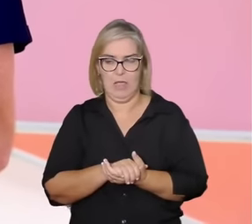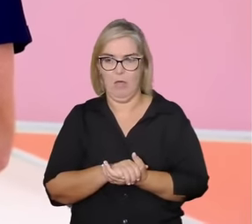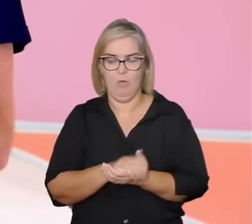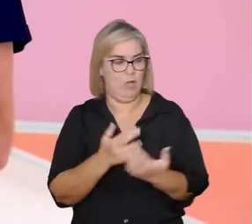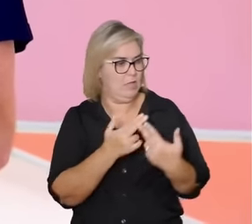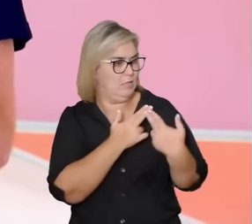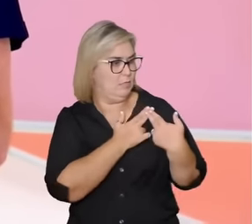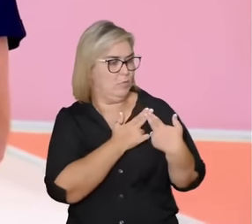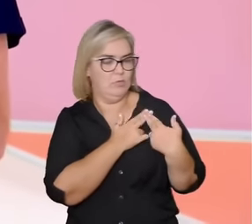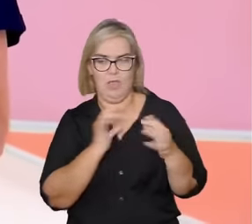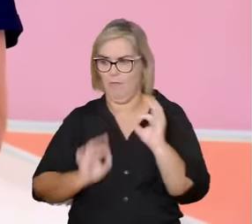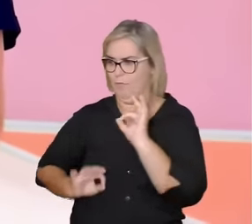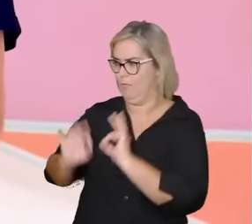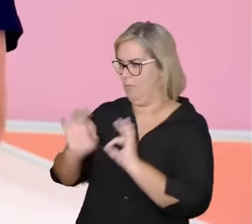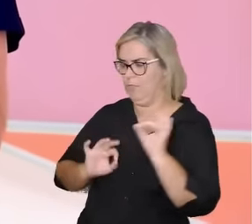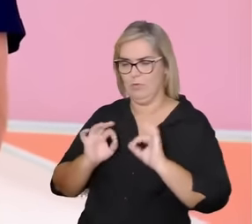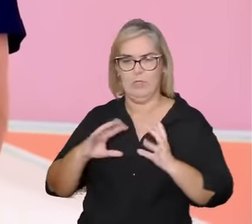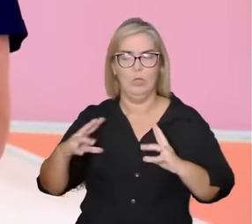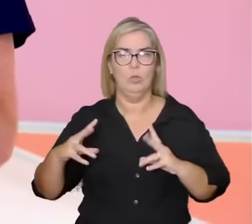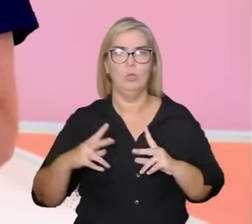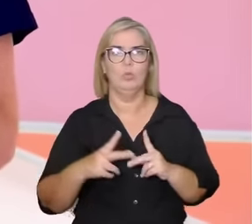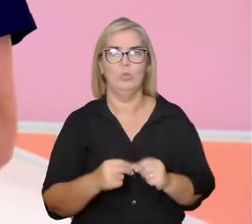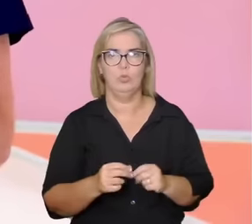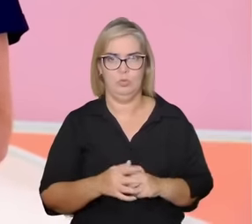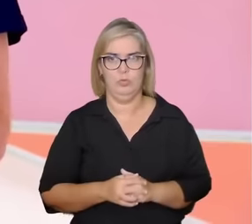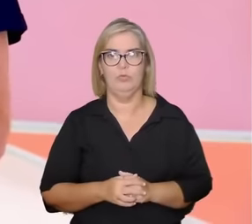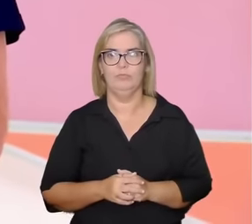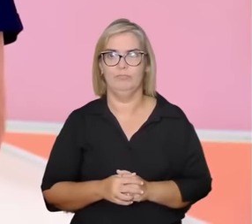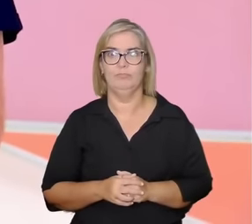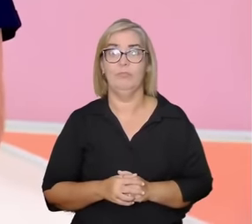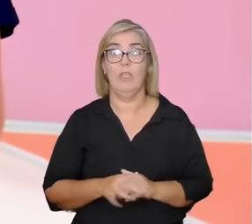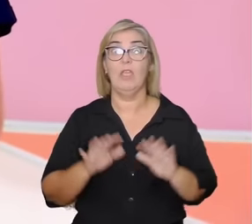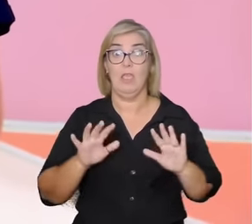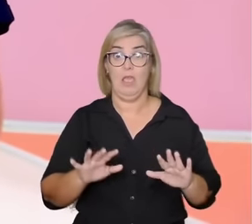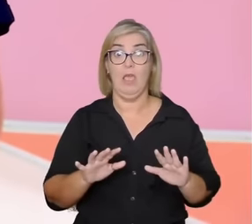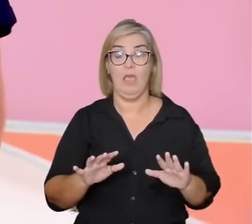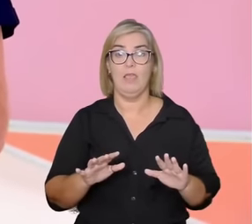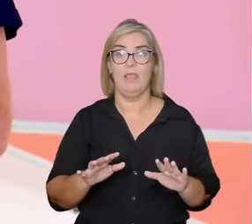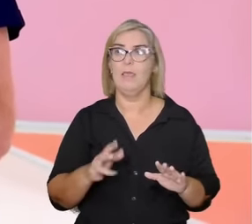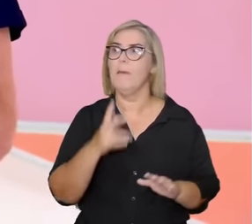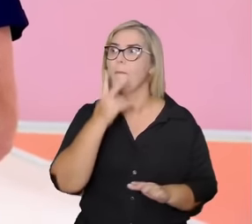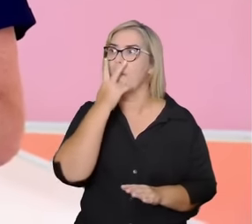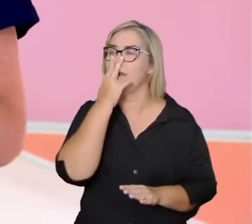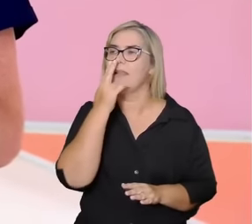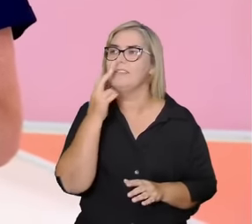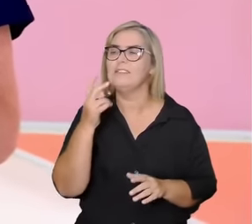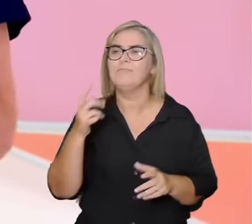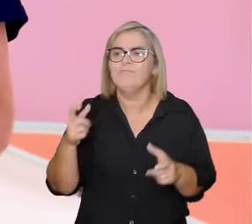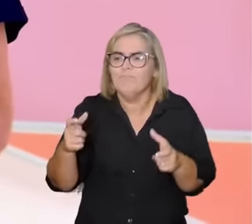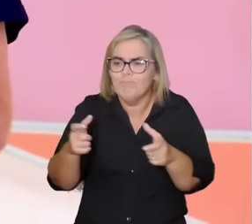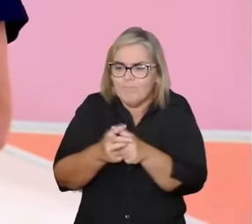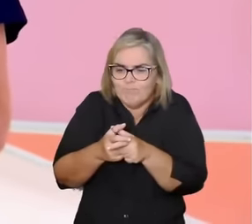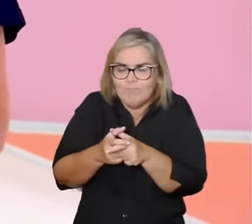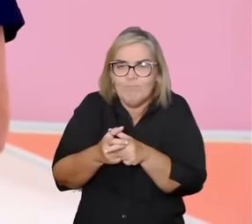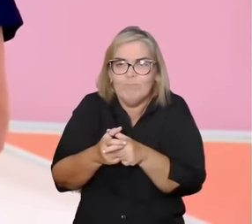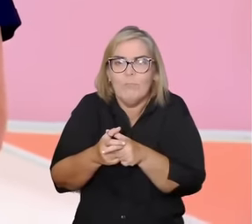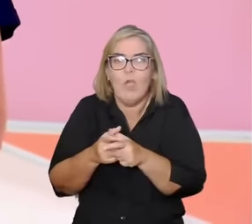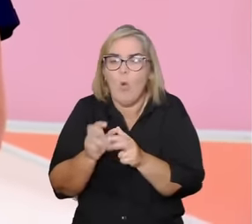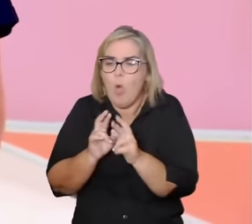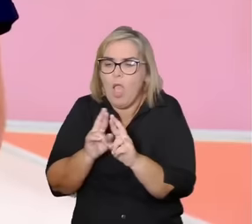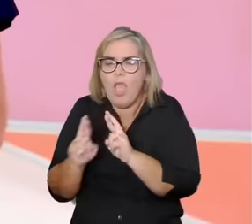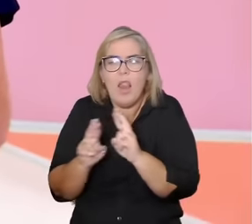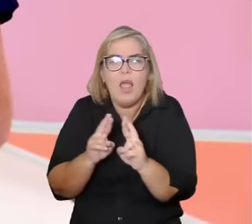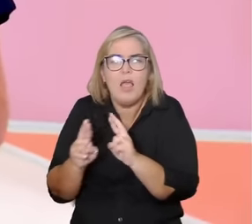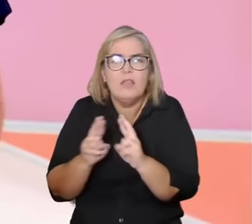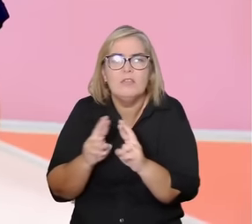sua volta assim a possibilidade de atender suas necessidades fica reduzida o relacionamento acaba se